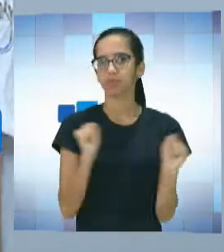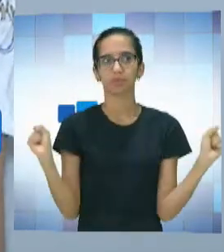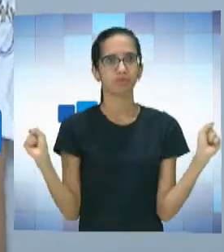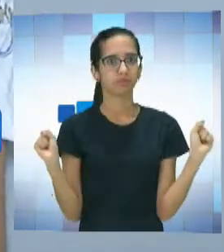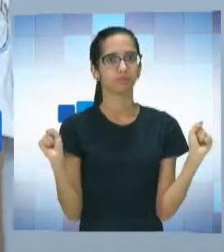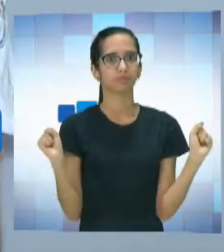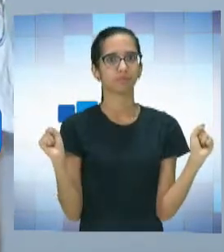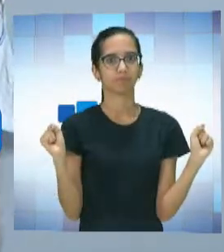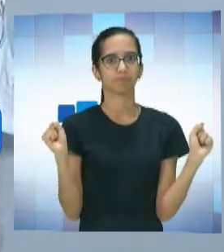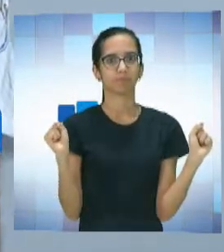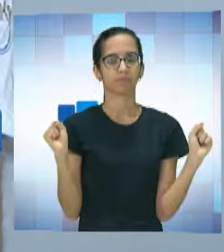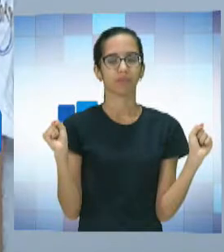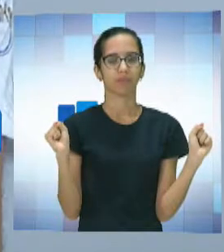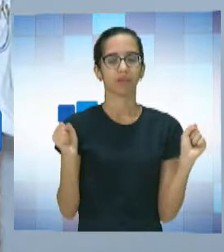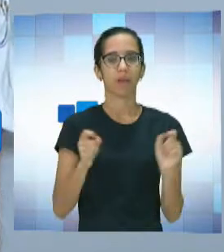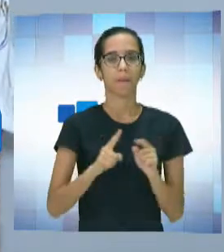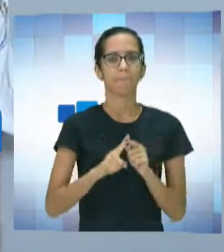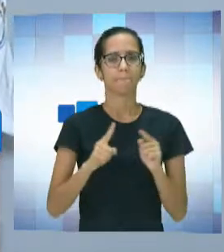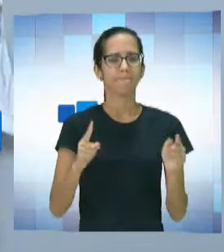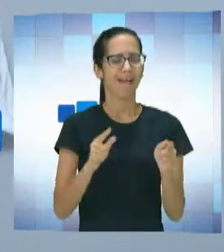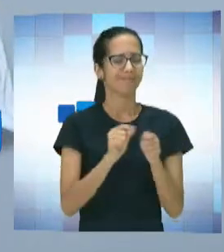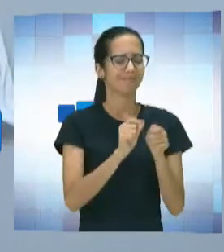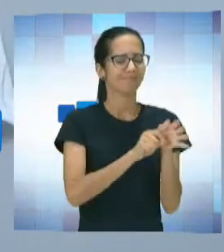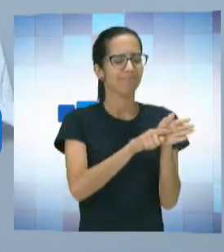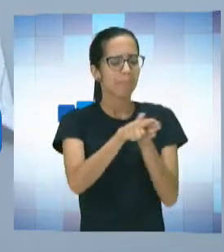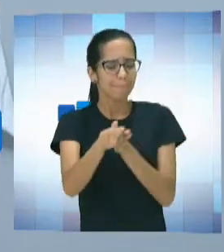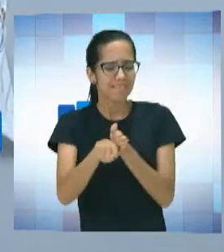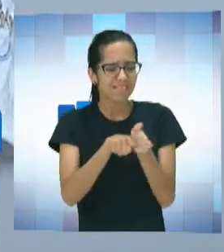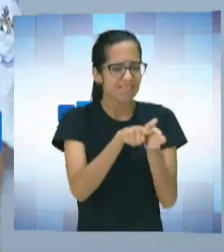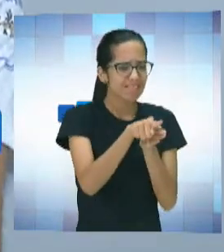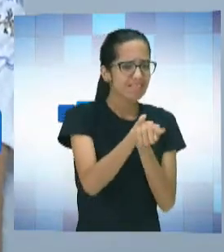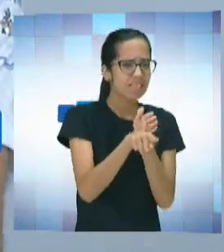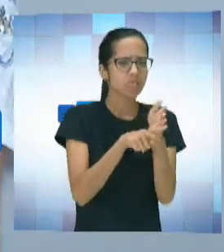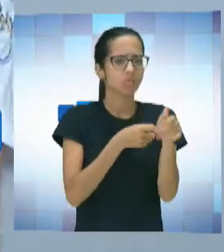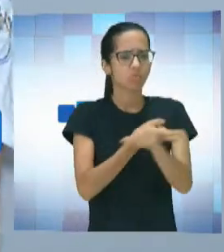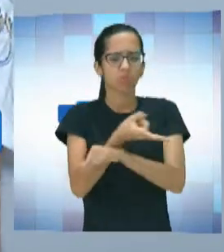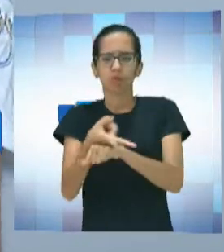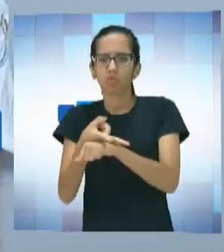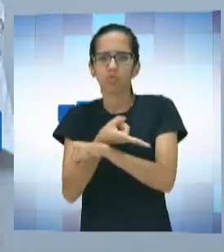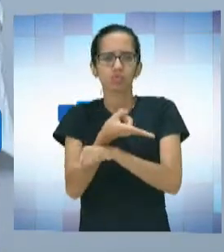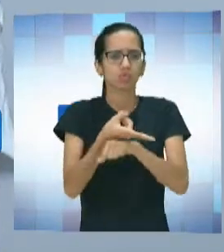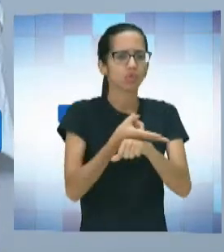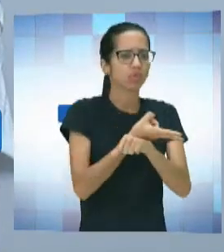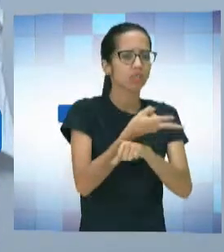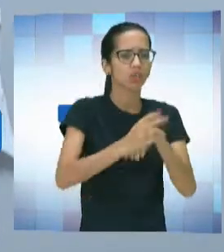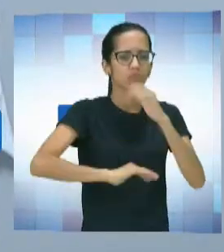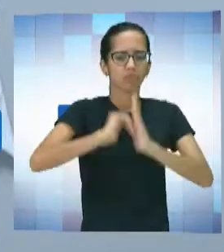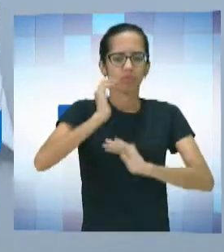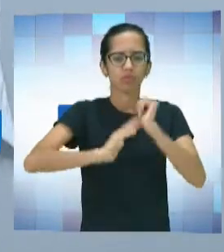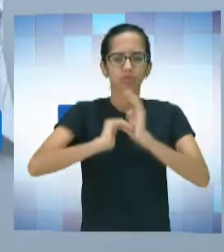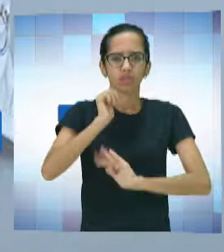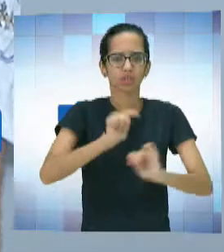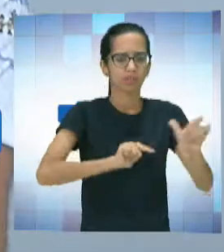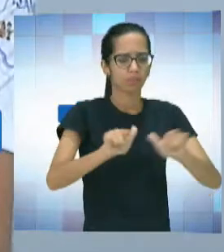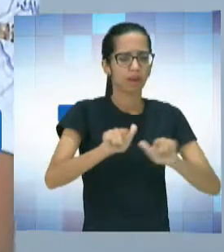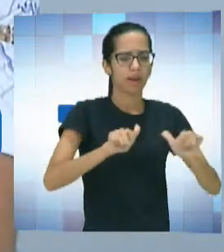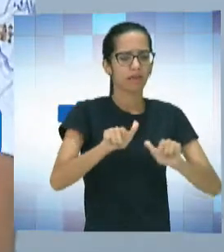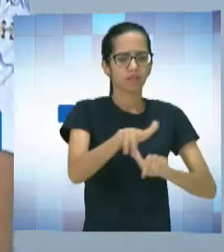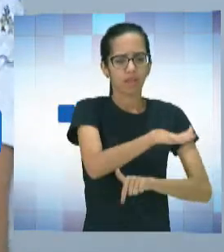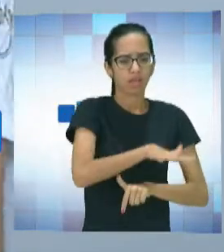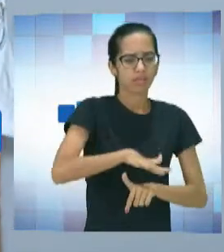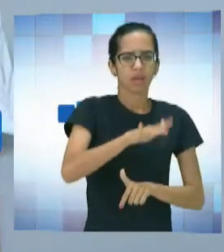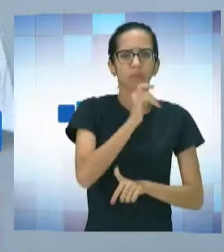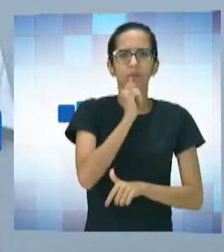né? E ir fazendo pesquisas, atrás de profissionais que já trabalhavam na área, como o Fábio Bovenuto, de São Paulo, já